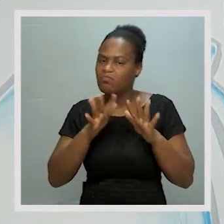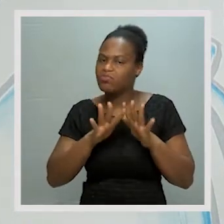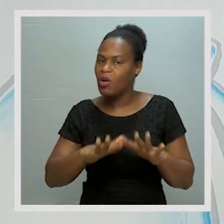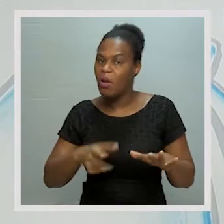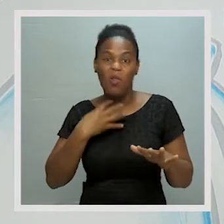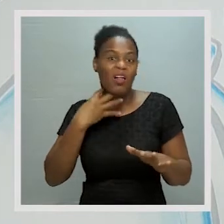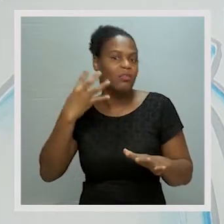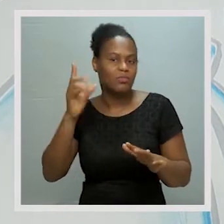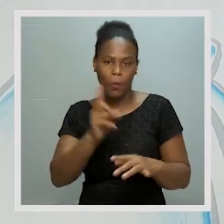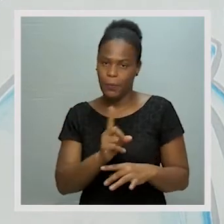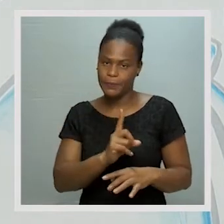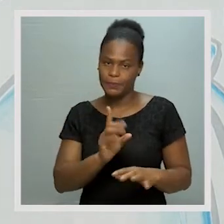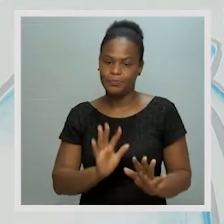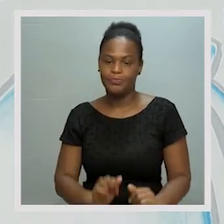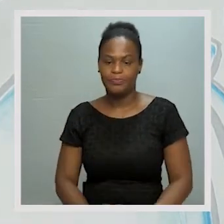Entenderam?